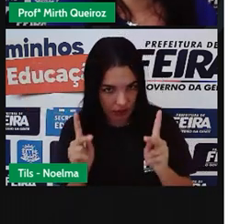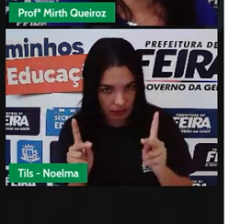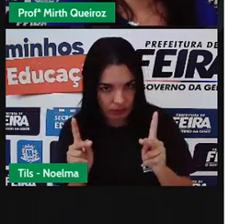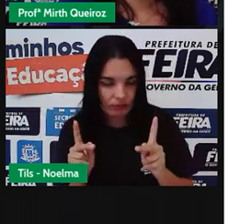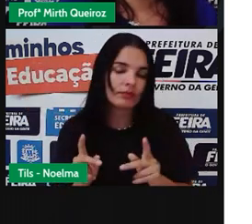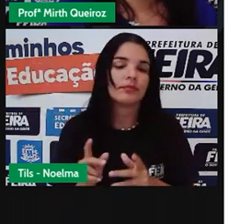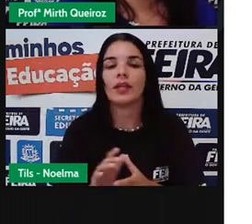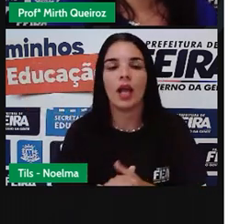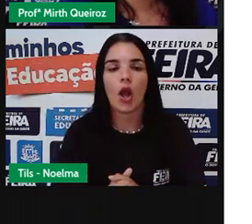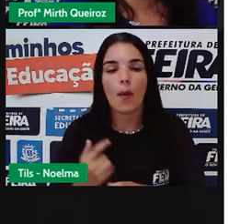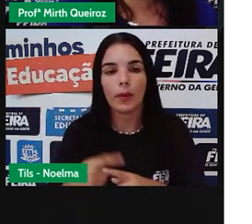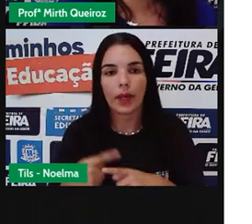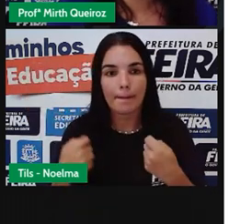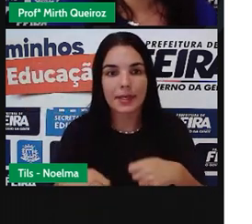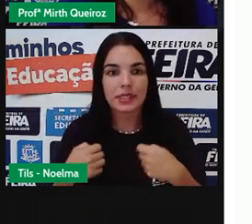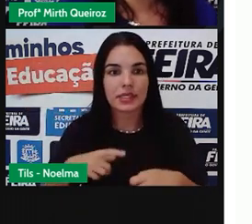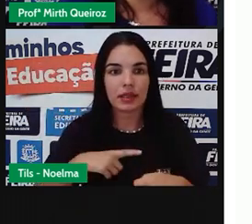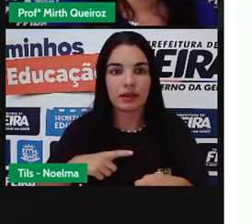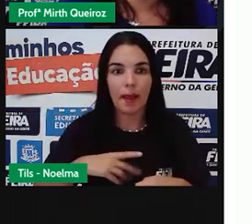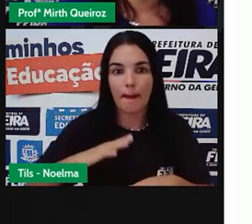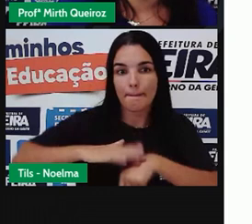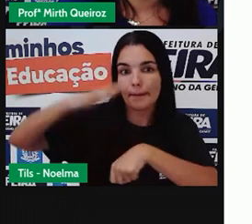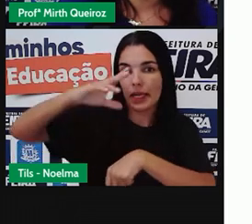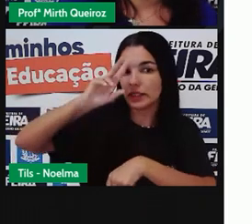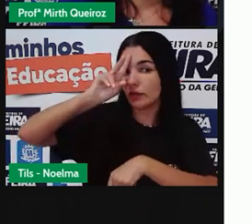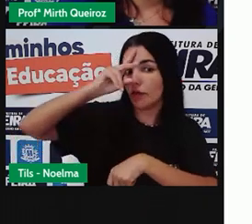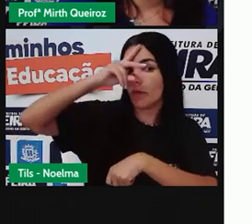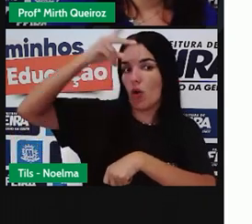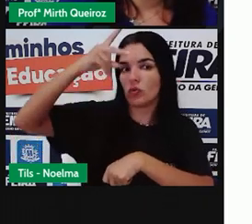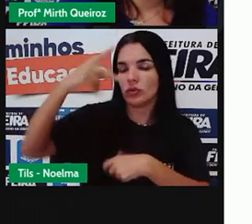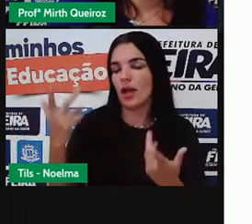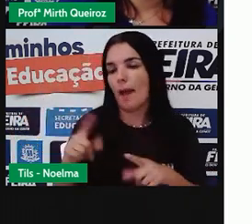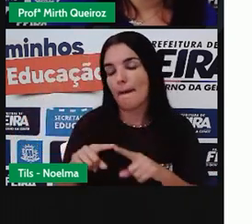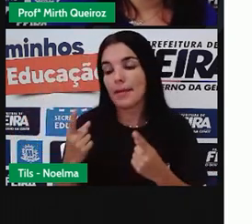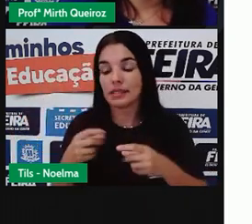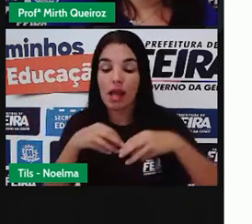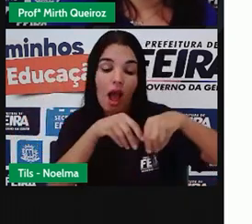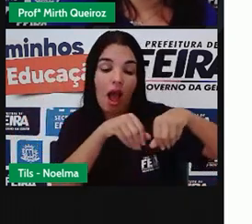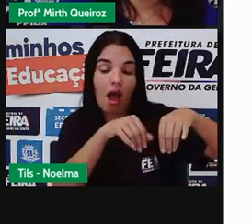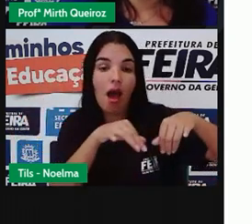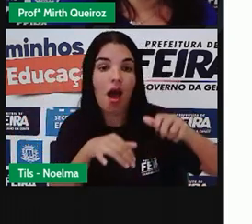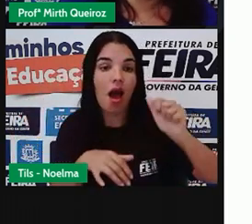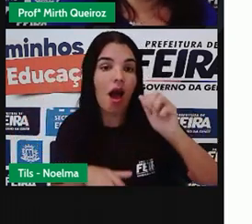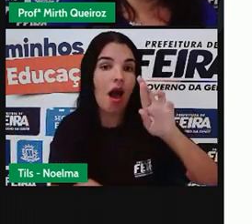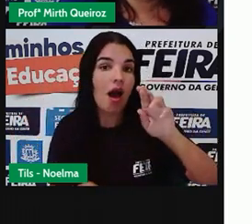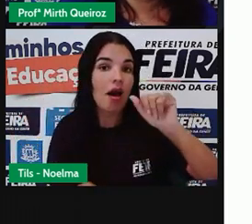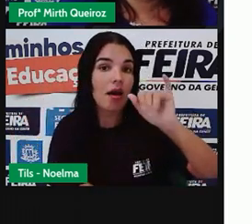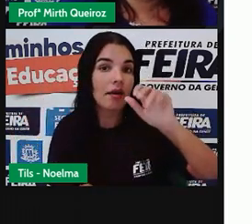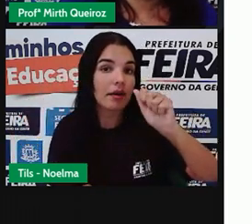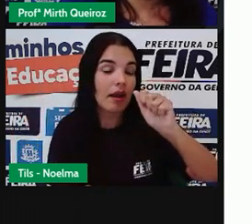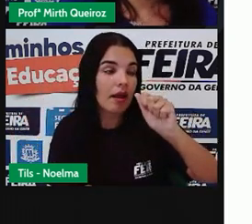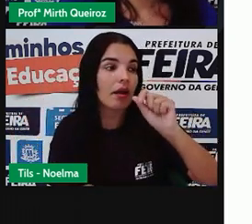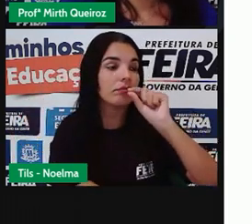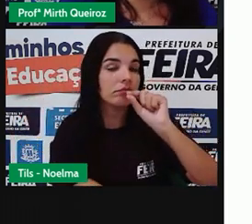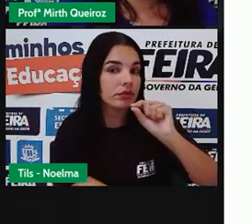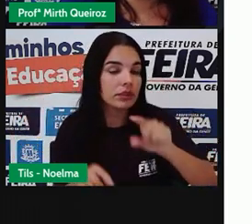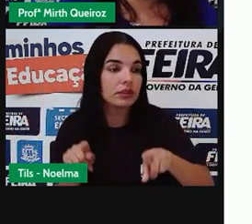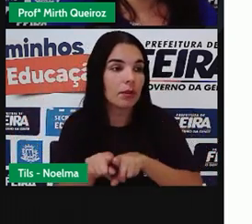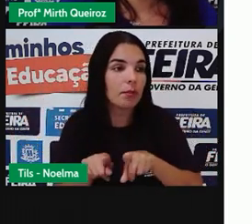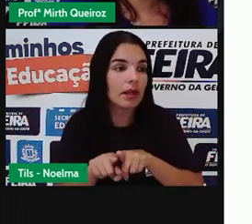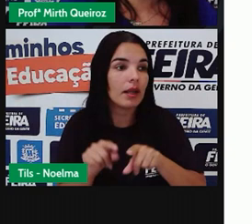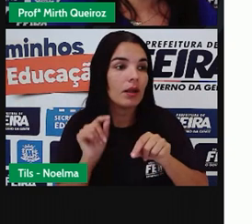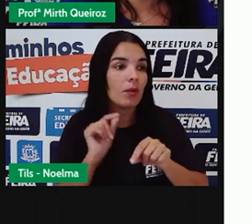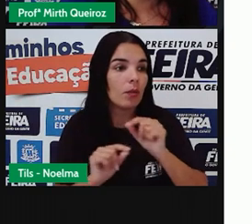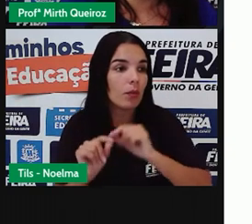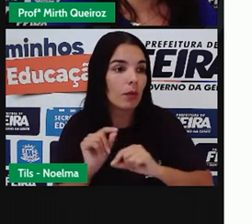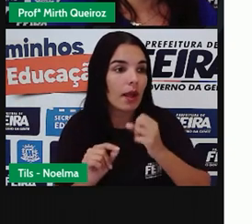né? Já que os brotos se desenvolveram melhor aí no solo arenoso. E nós